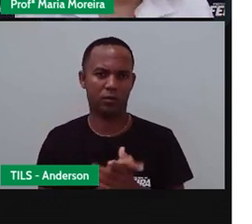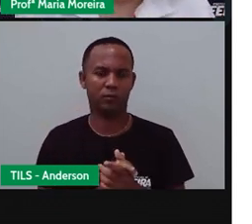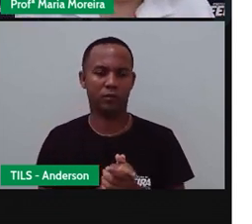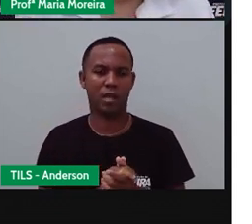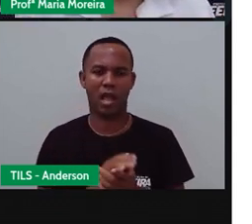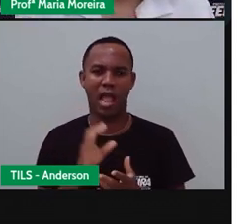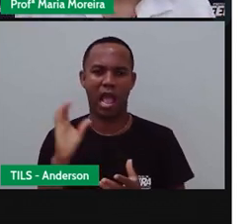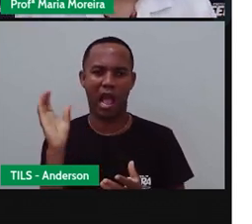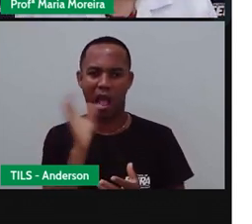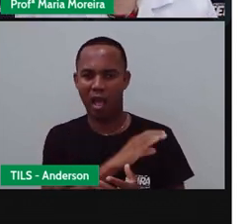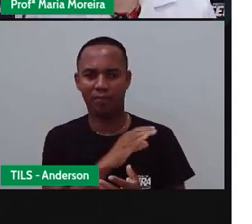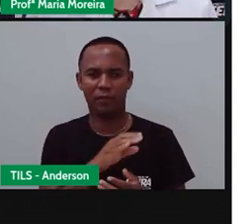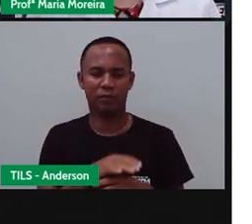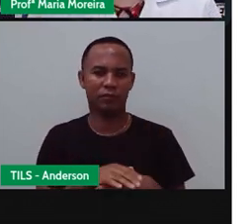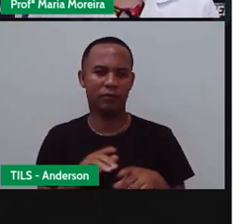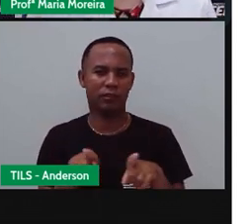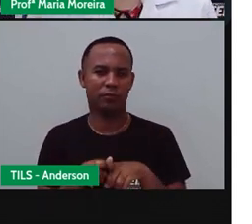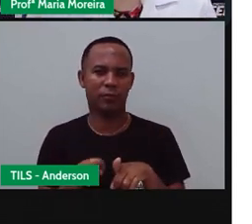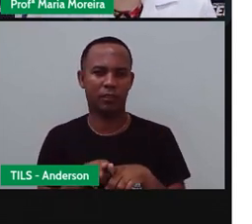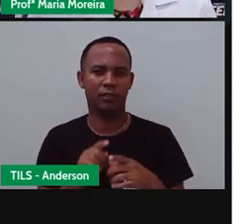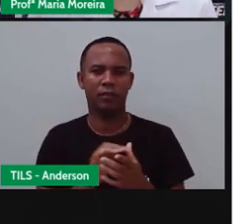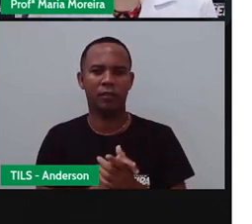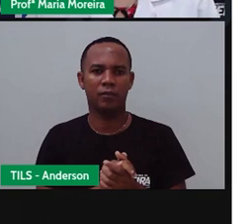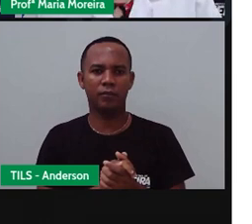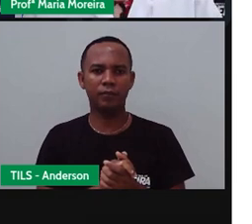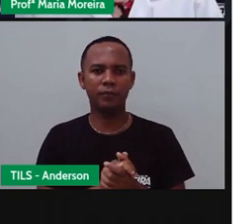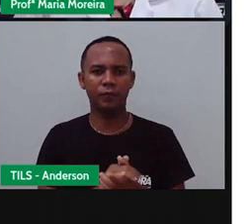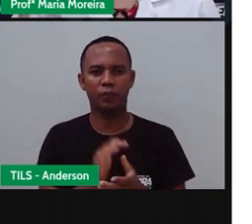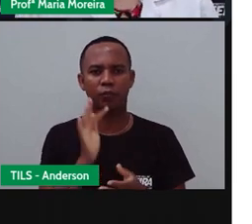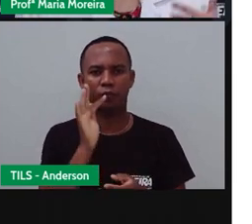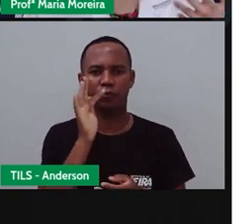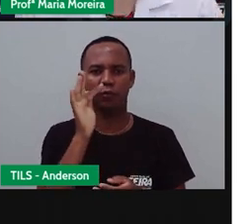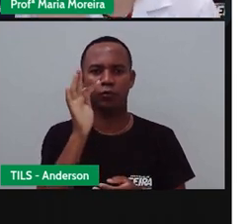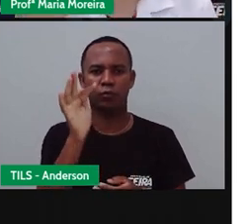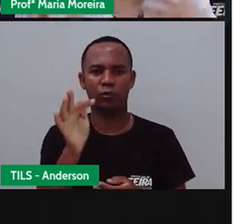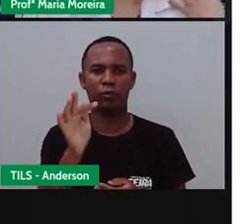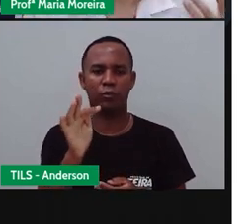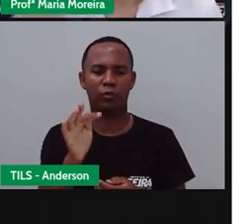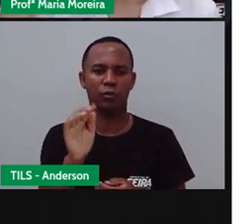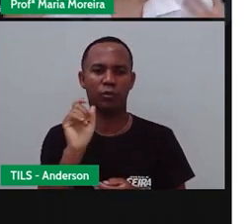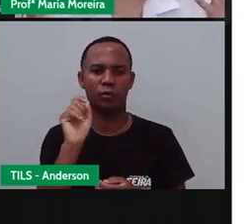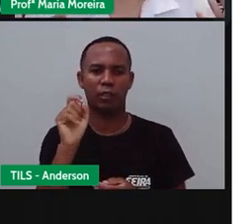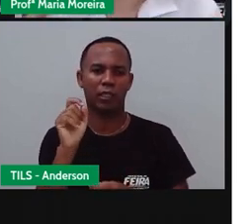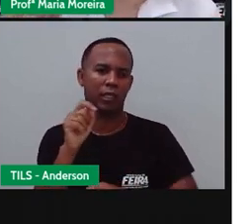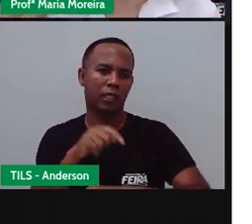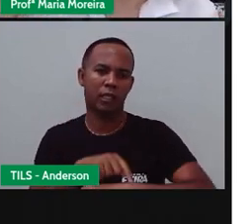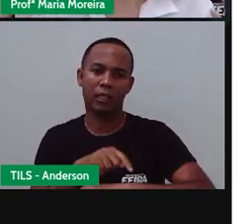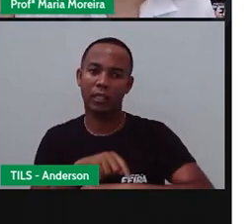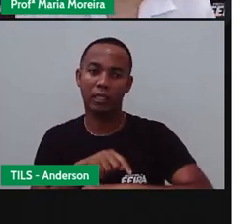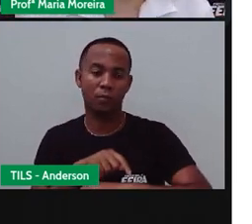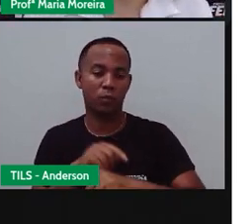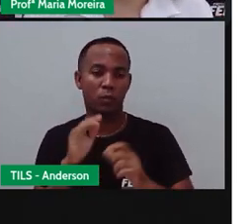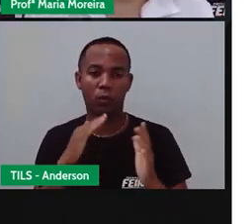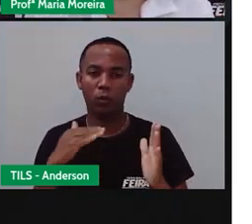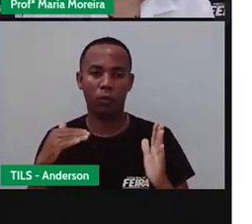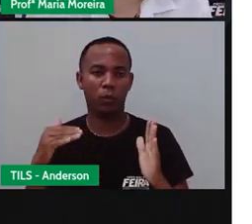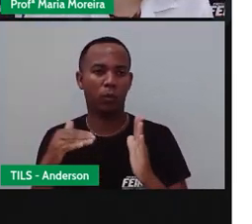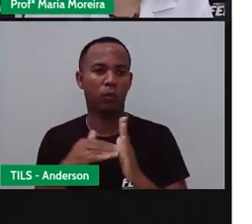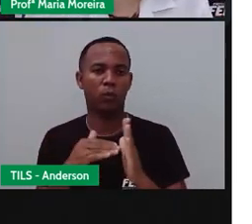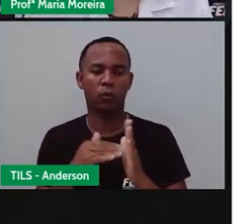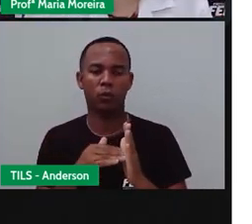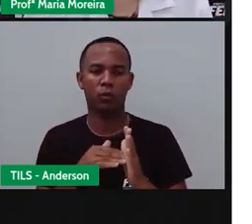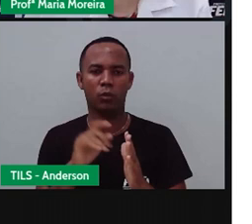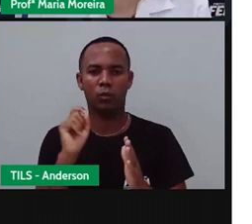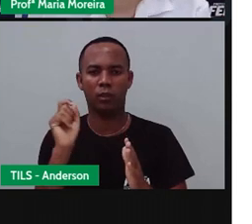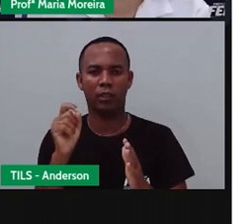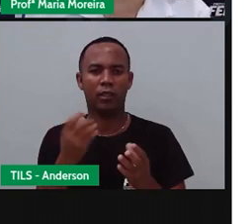Rápido assim E que o futuro Ó A gente fica o tempo inteiro Ansioso Para que chegue amanhã Vocês que são